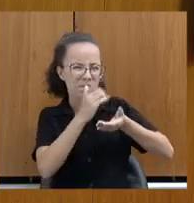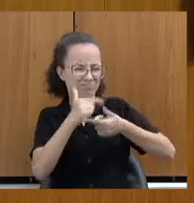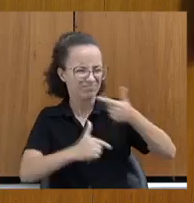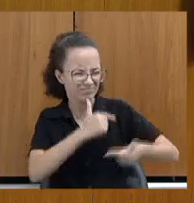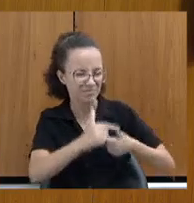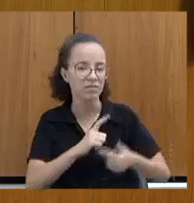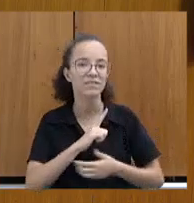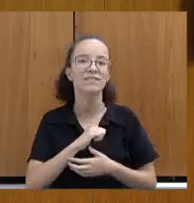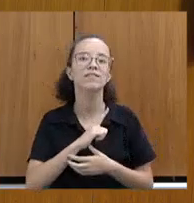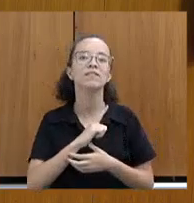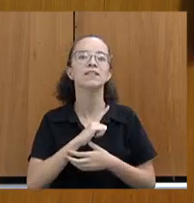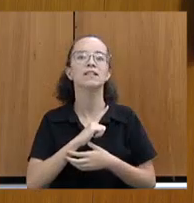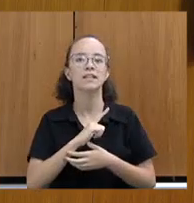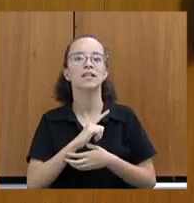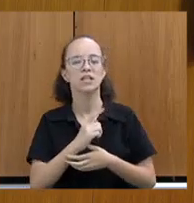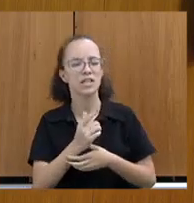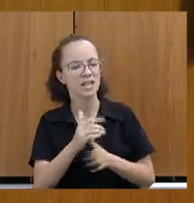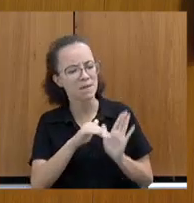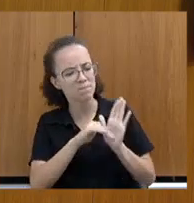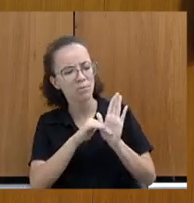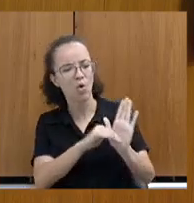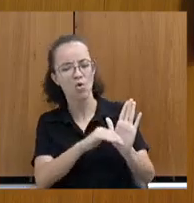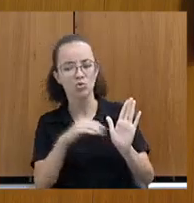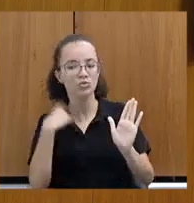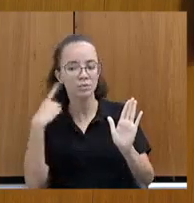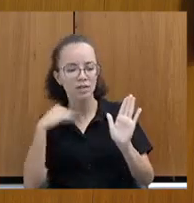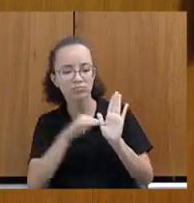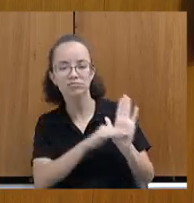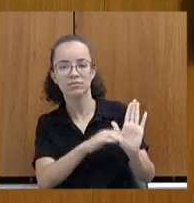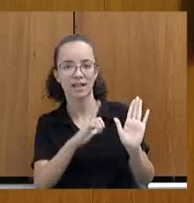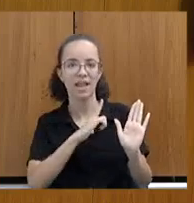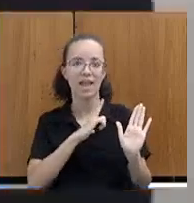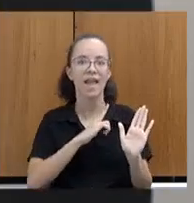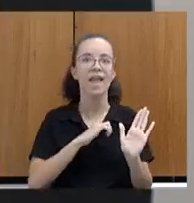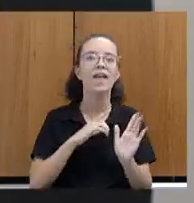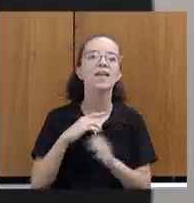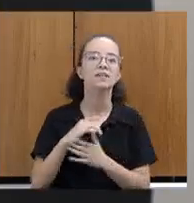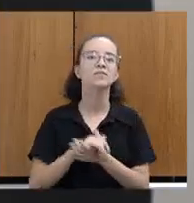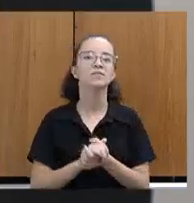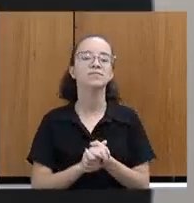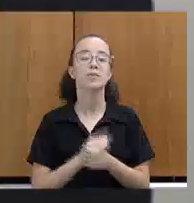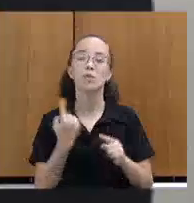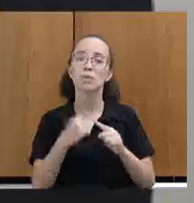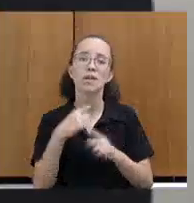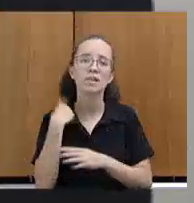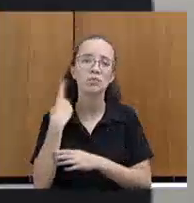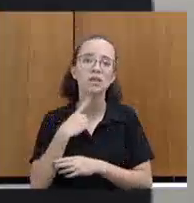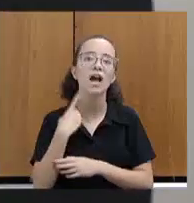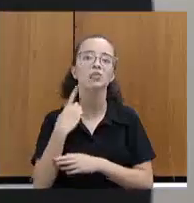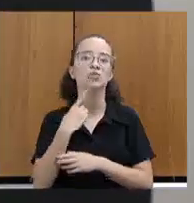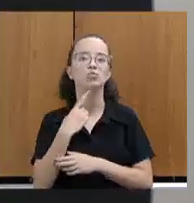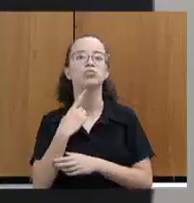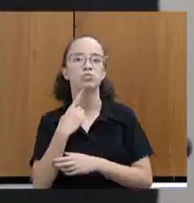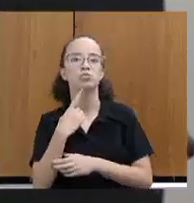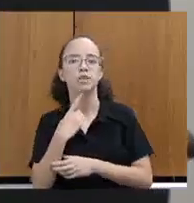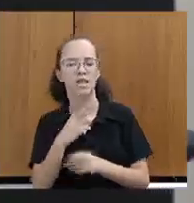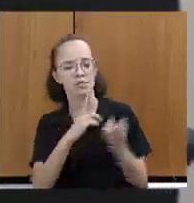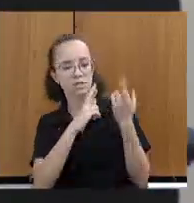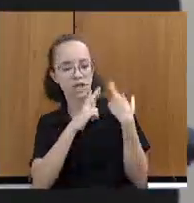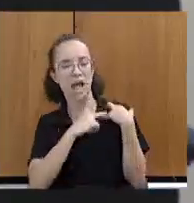que também tem muito apoio dos deputados, porque tem deputados aqui muito à frente de pautas específicas.